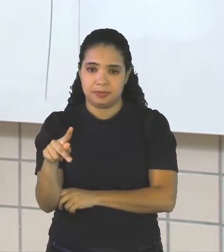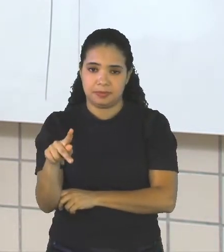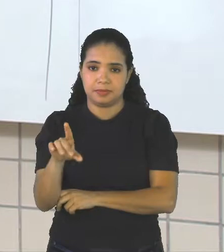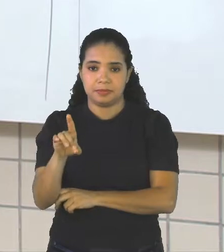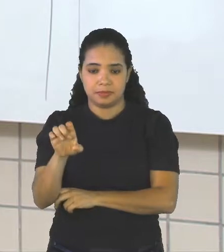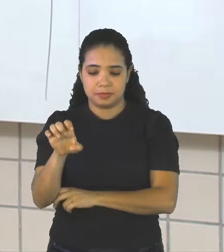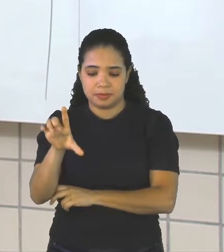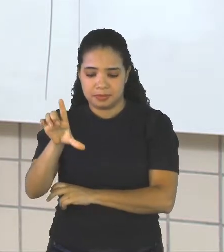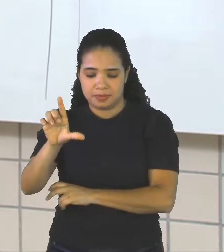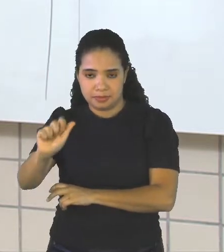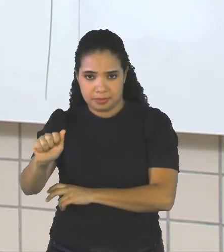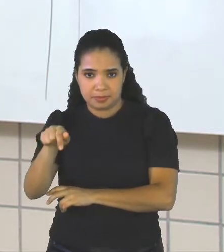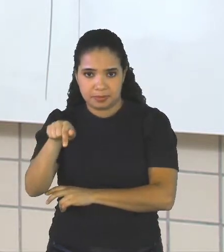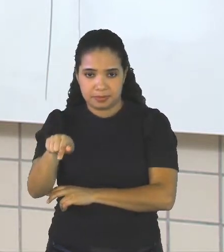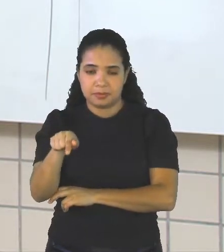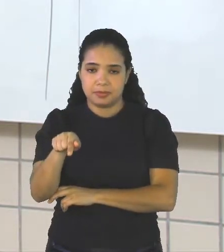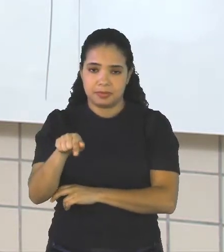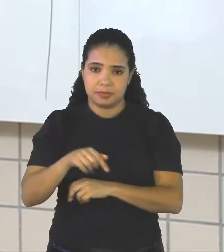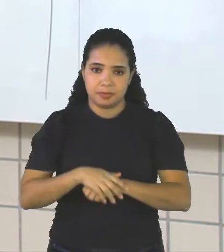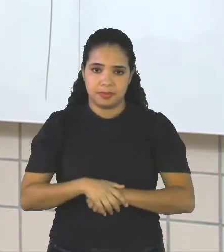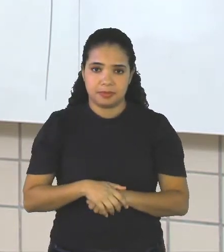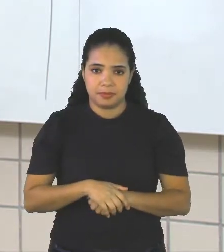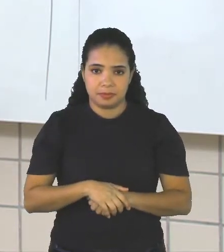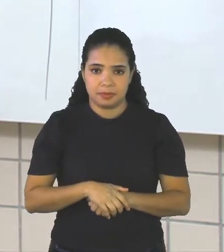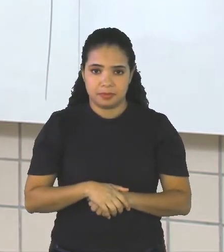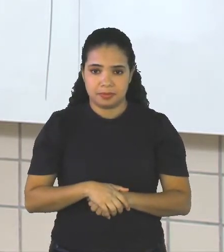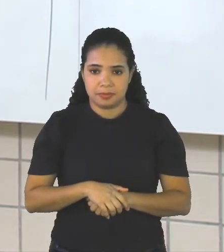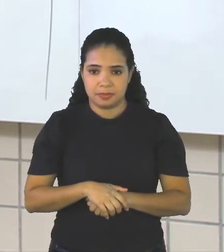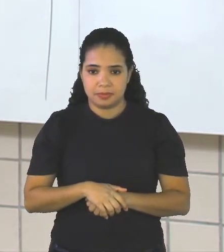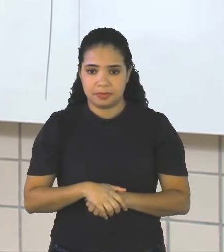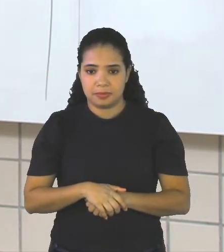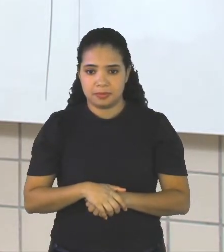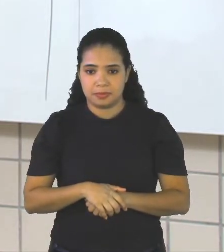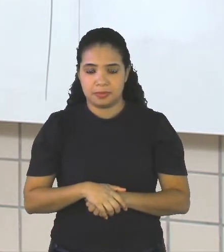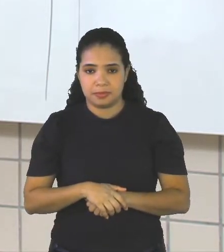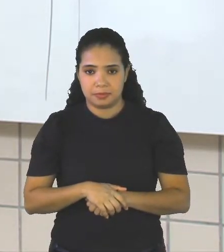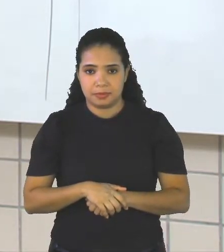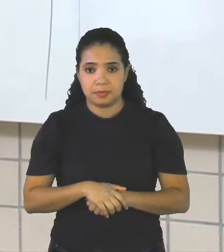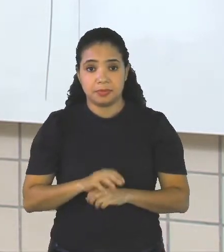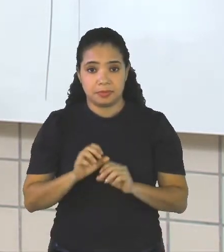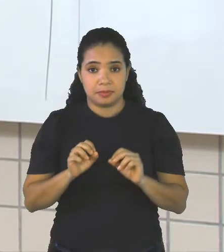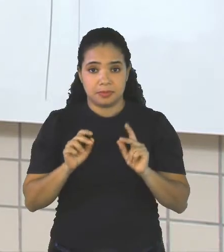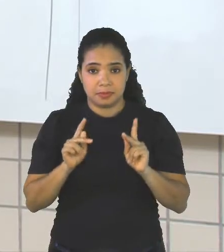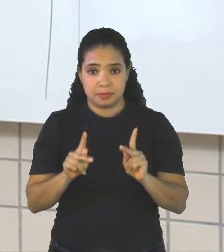funcionabilidade, né? Que nós usamos Her Name Ok?